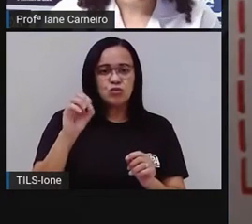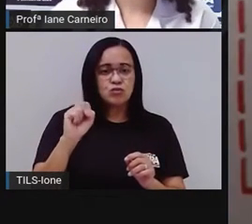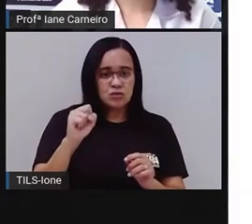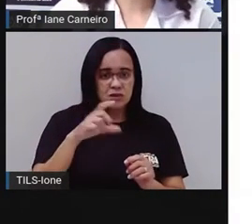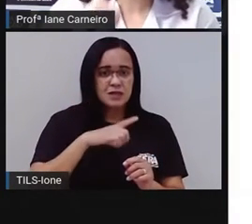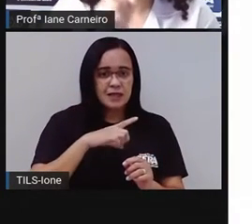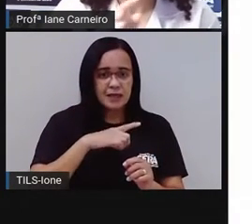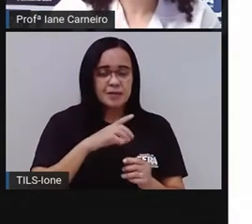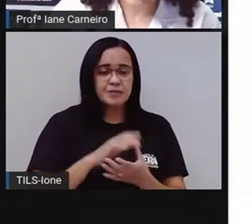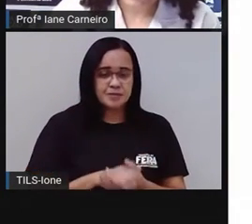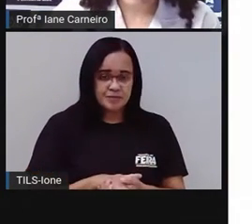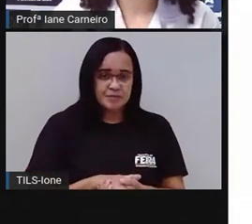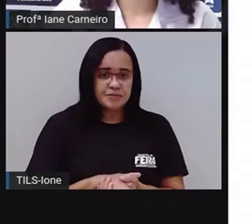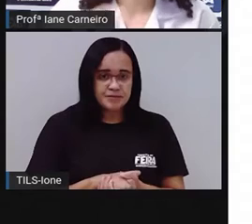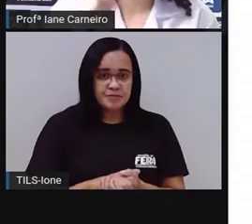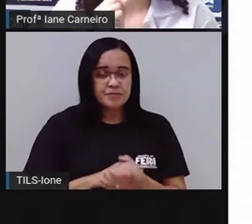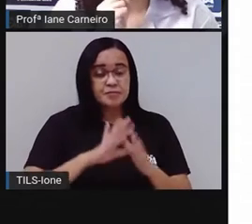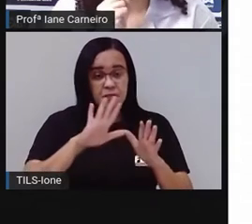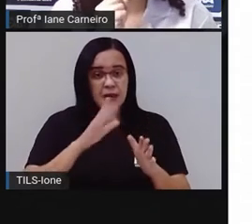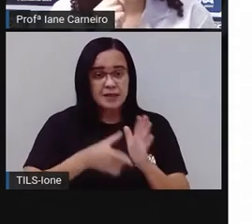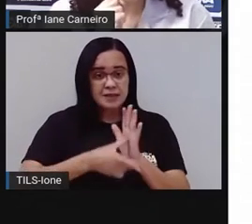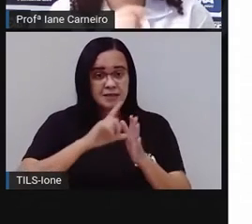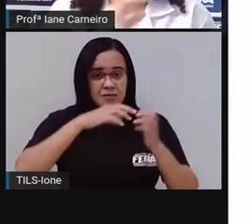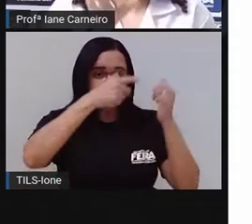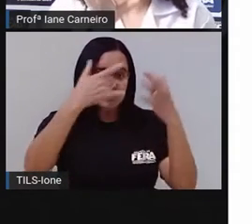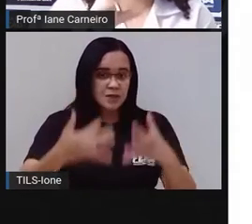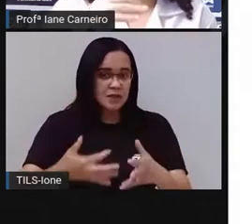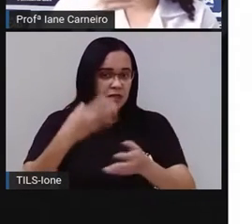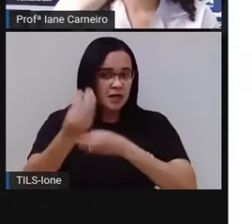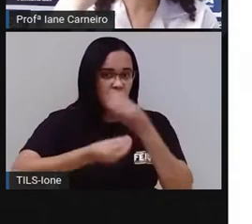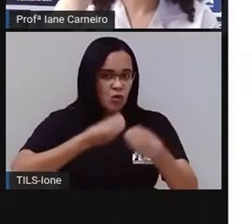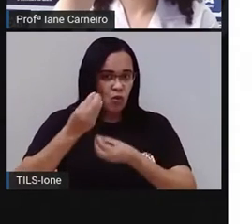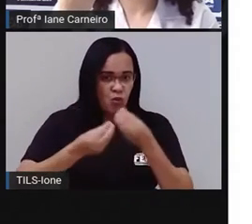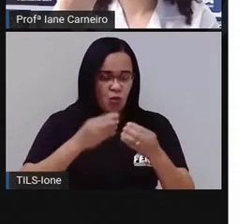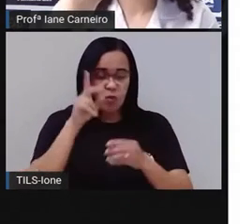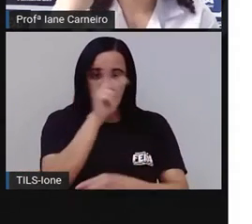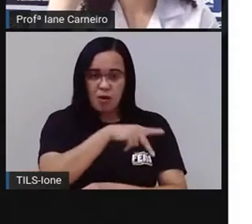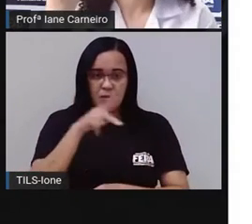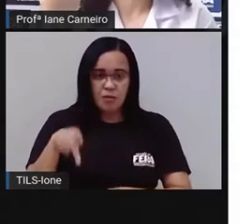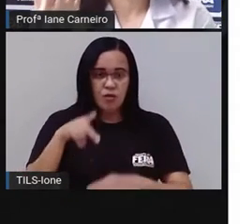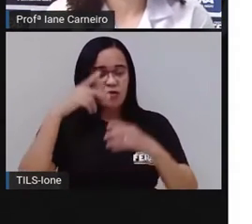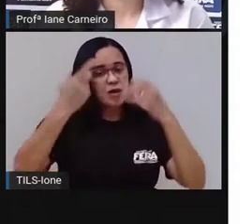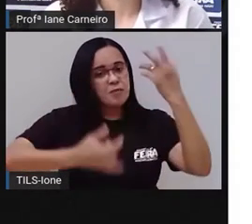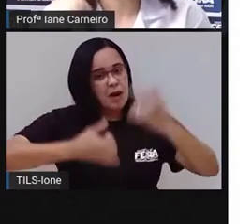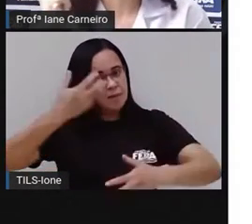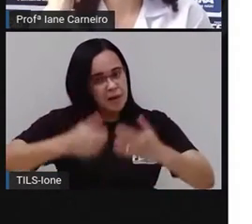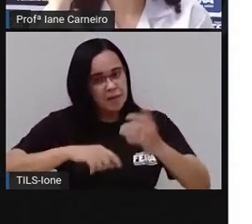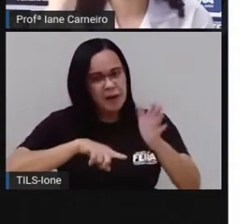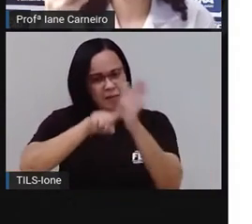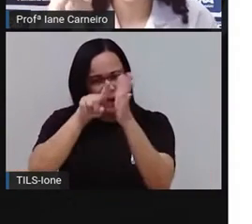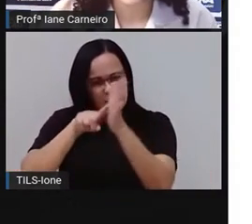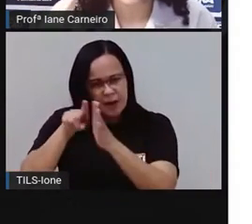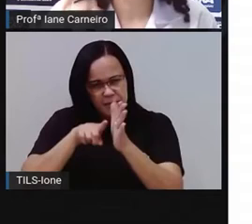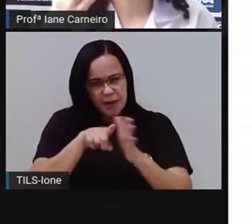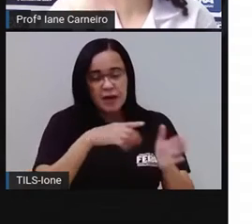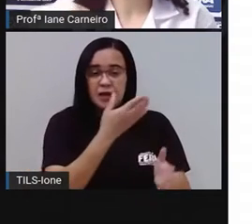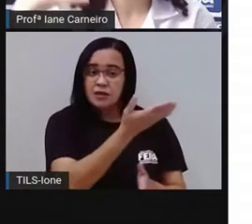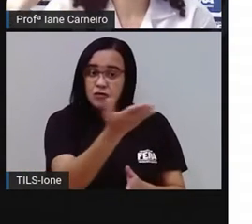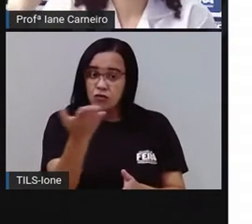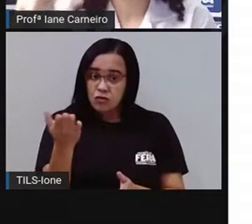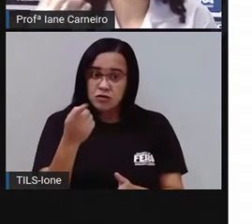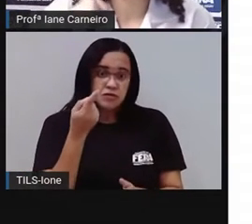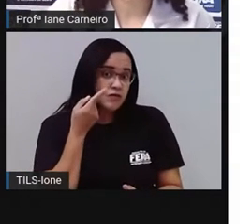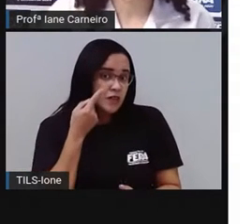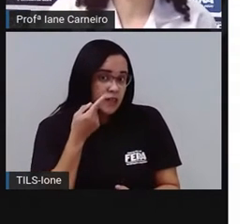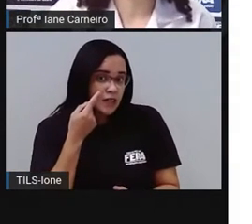A prova. Deixa só para explicar para vocês como é que vai funcionar. A prova vai falar para você a adivinha e você vai tentar encontrar